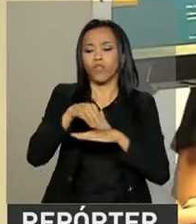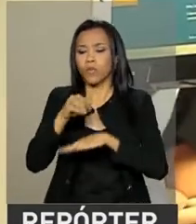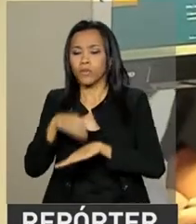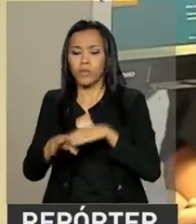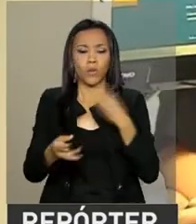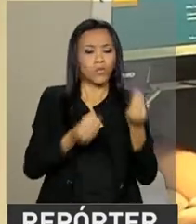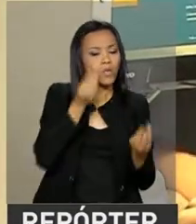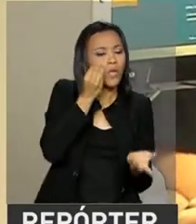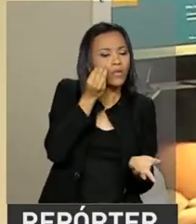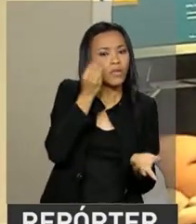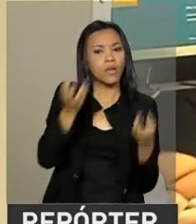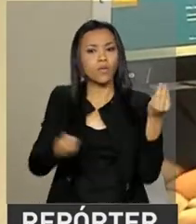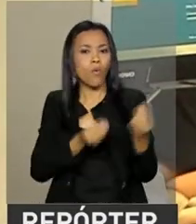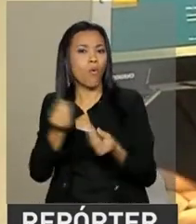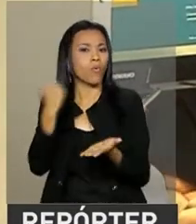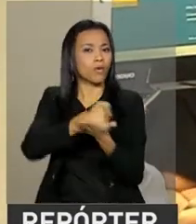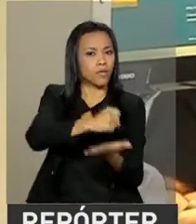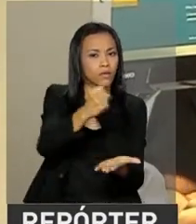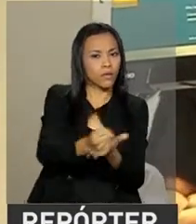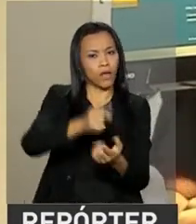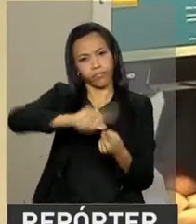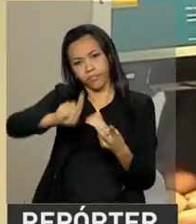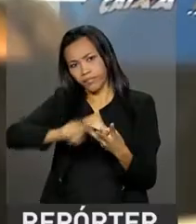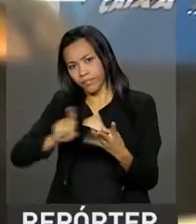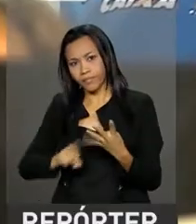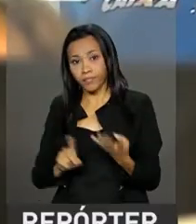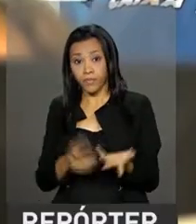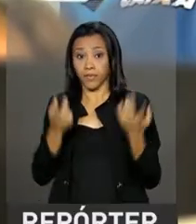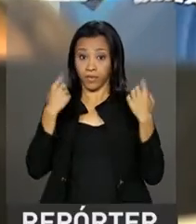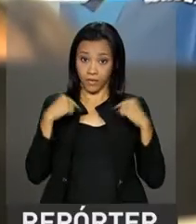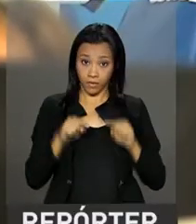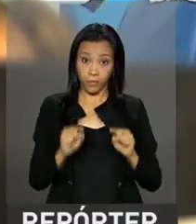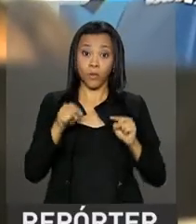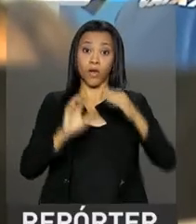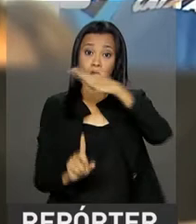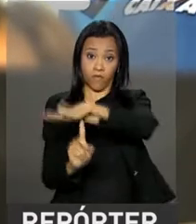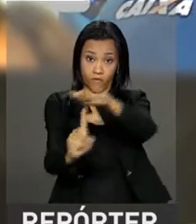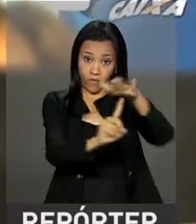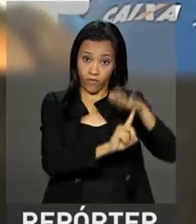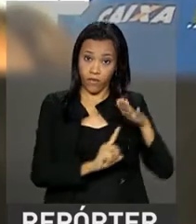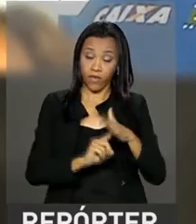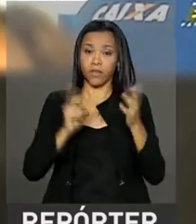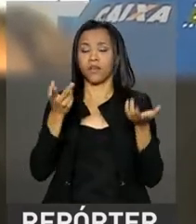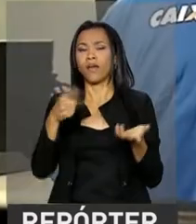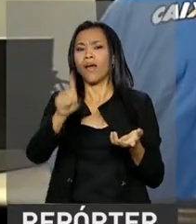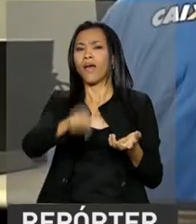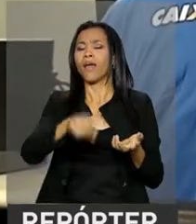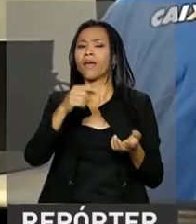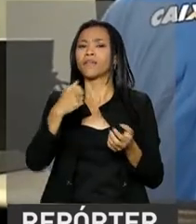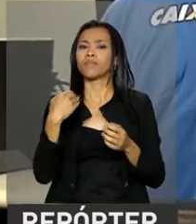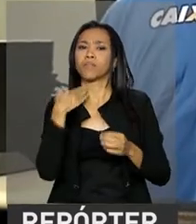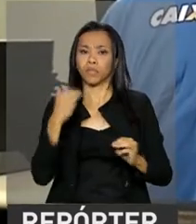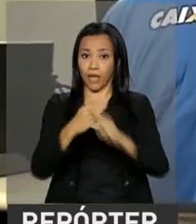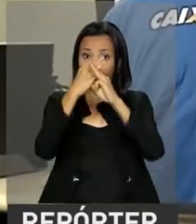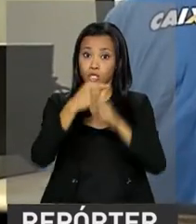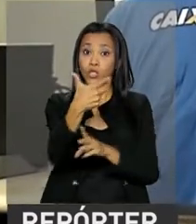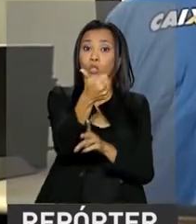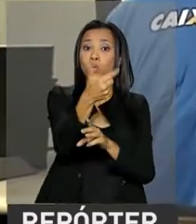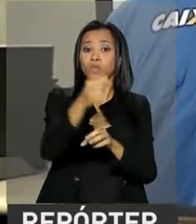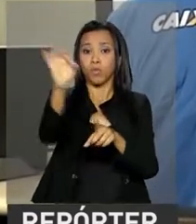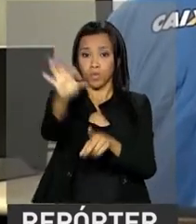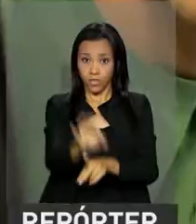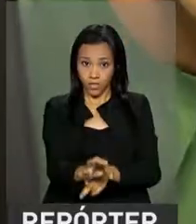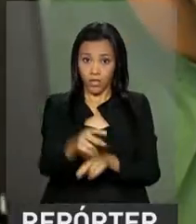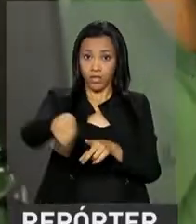simulação e na contratação dos financiamentos. O Feirão da Caixa representa 12% dos financiamentos imobiliários